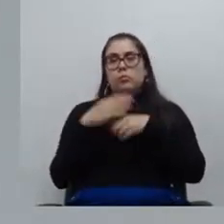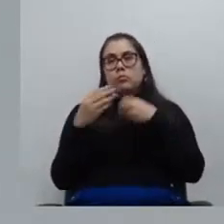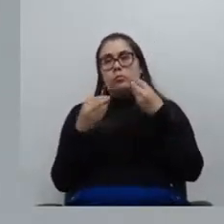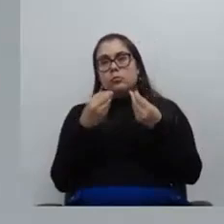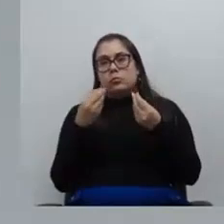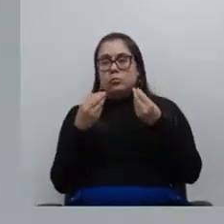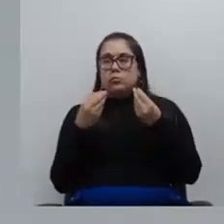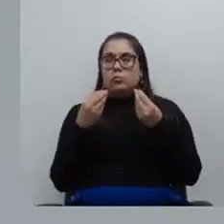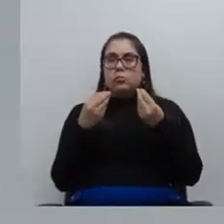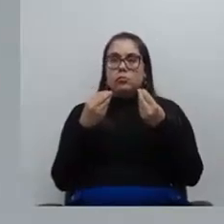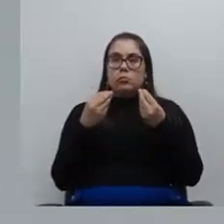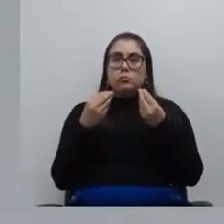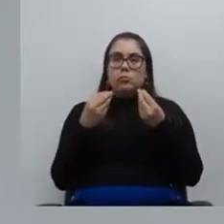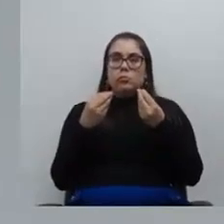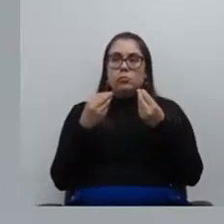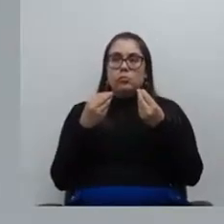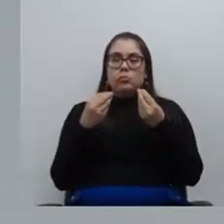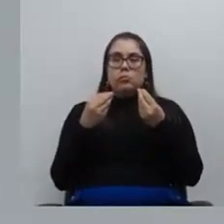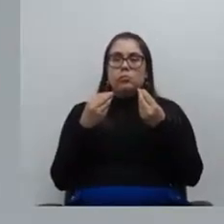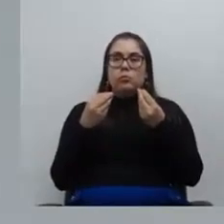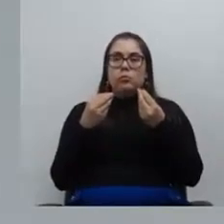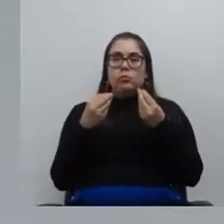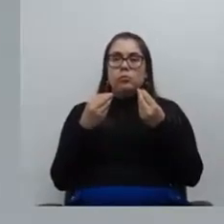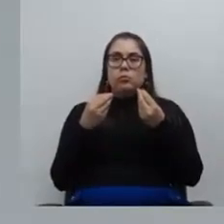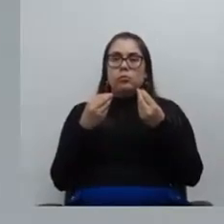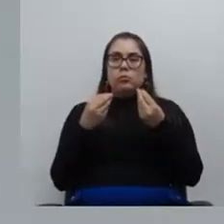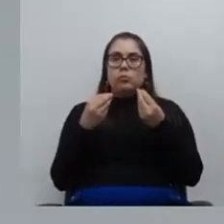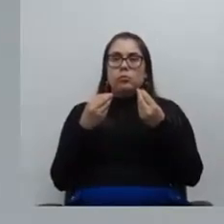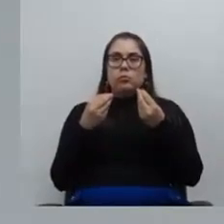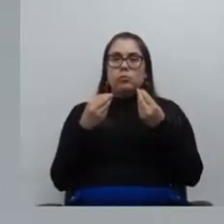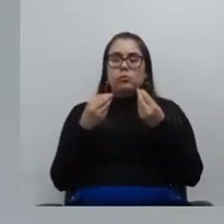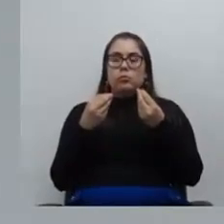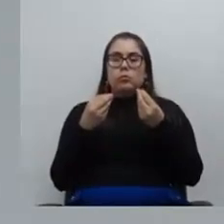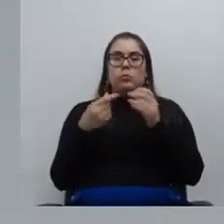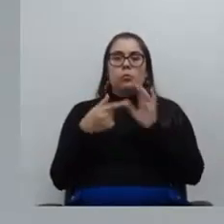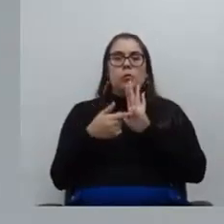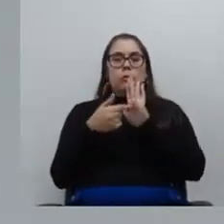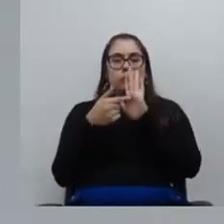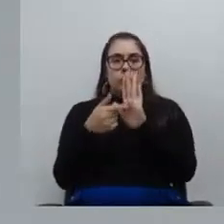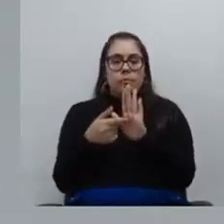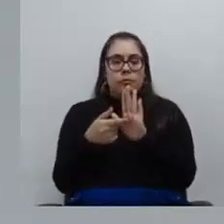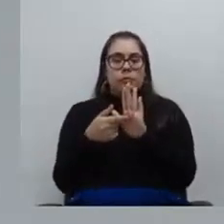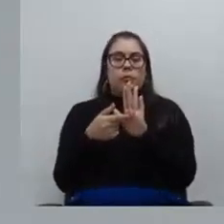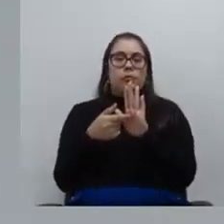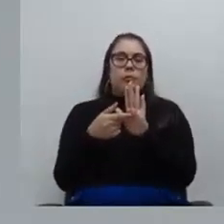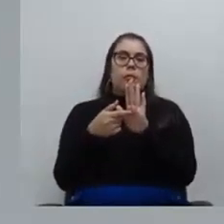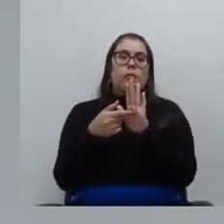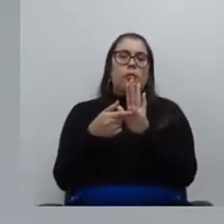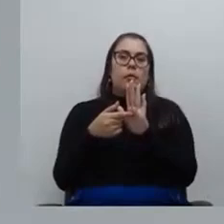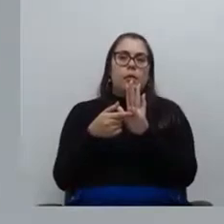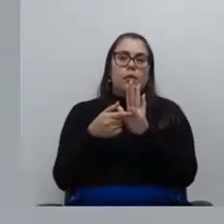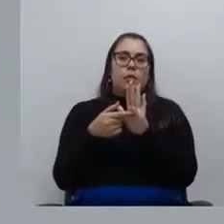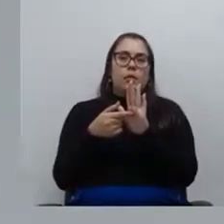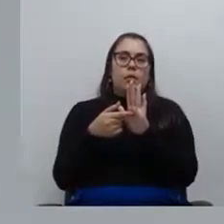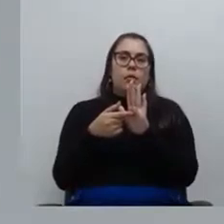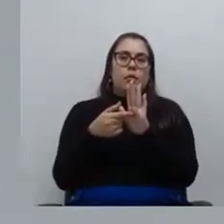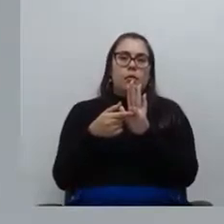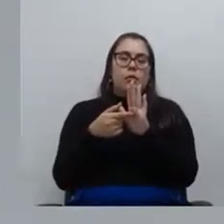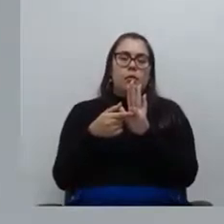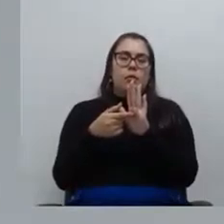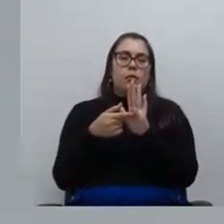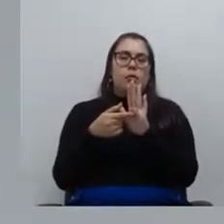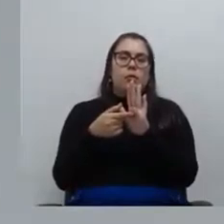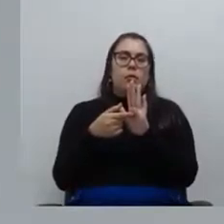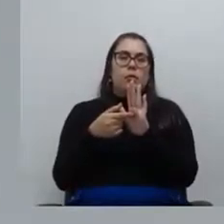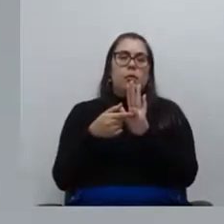e ao mesmo tempo fazer um comunicado à carreira informando desse fluxo e também colocando assessoria para receber inicialmente isso que a gente está